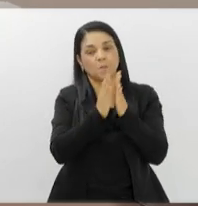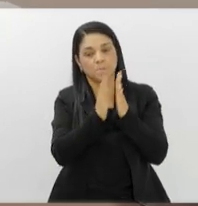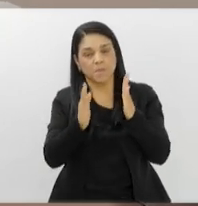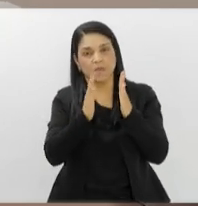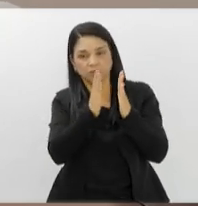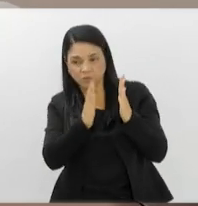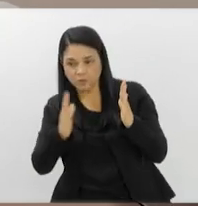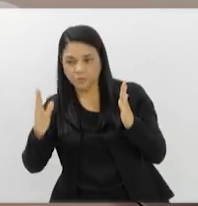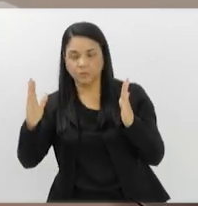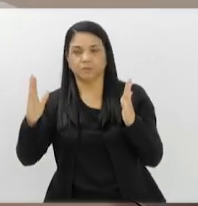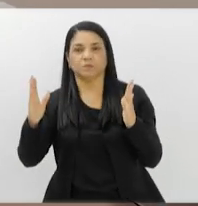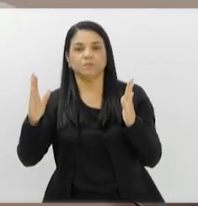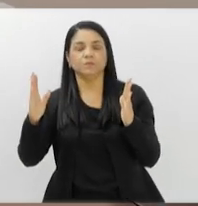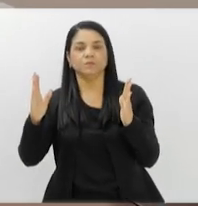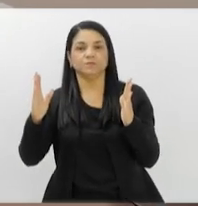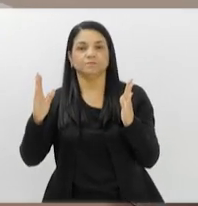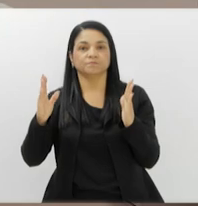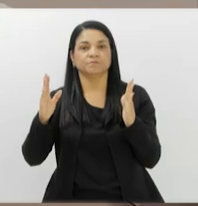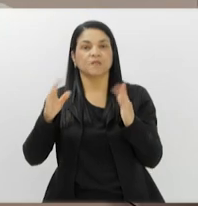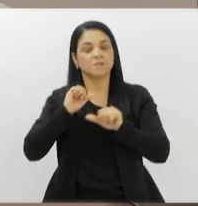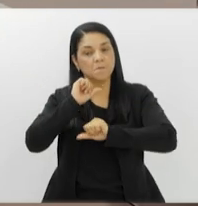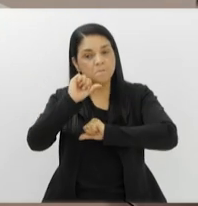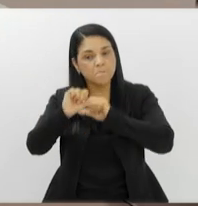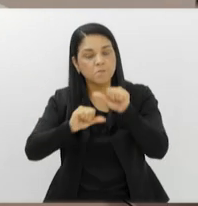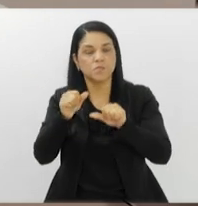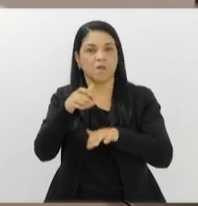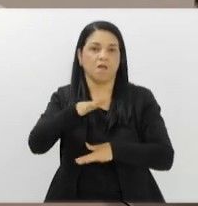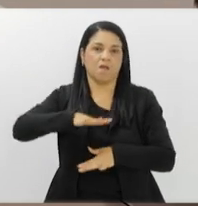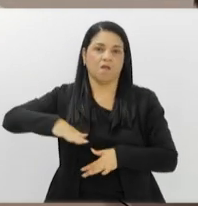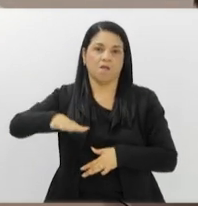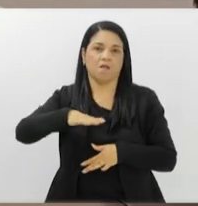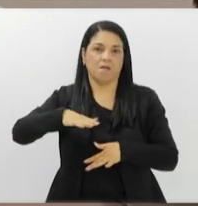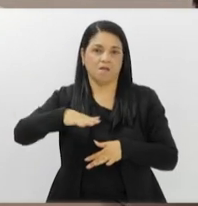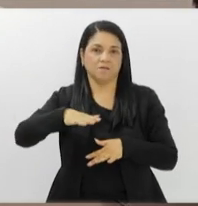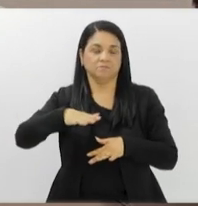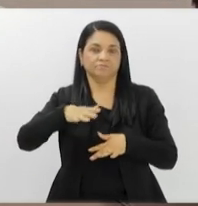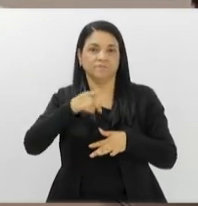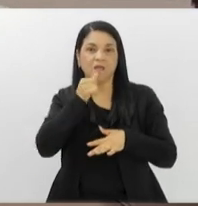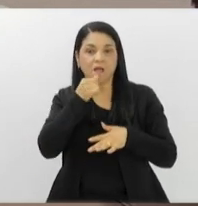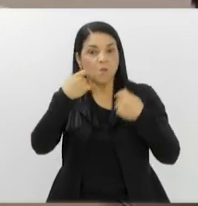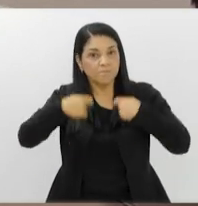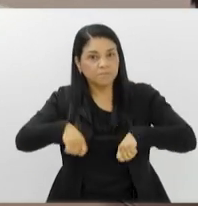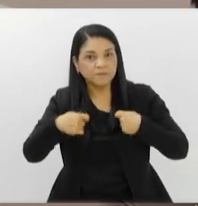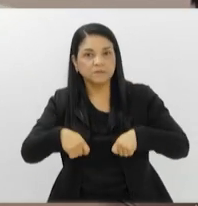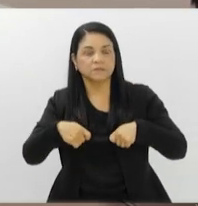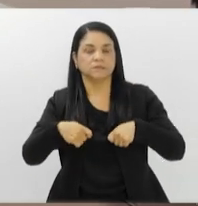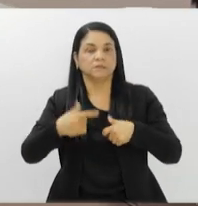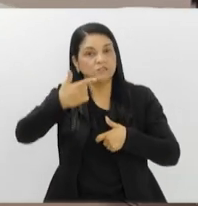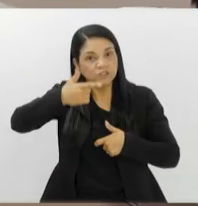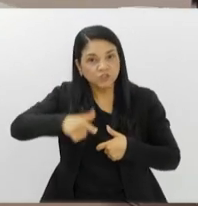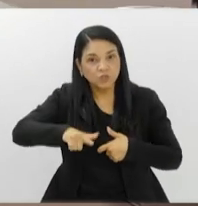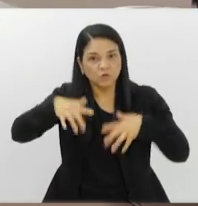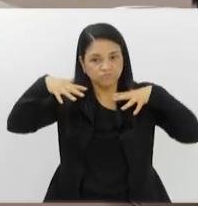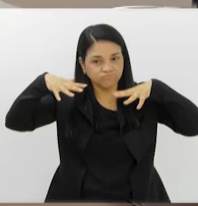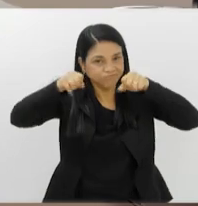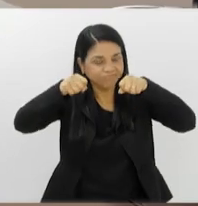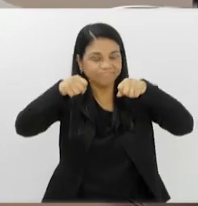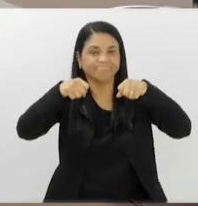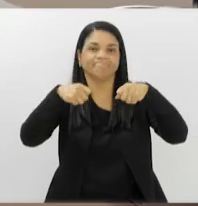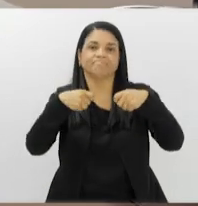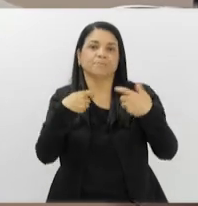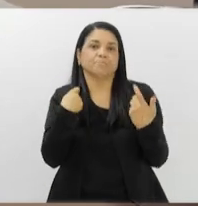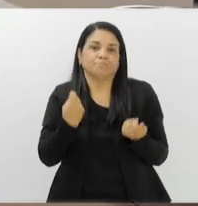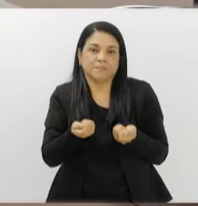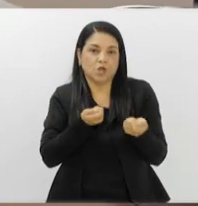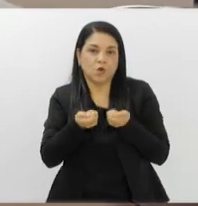de médio e longo prazo para reverter esse cenário, que vai se repetir, caso tenhamos novamente outro momento de